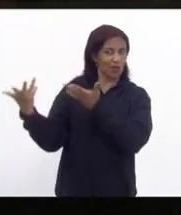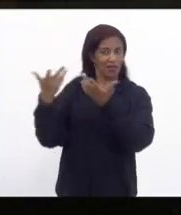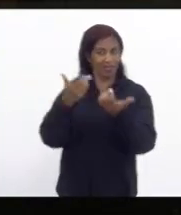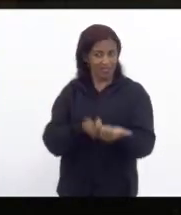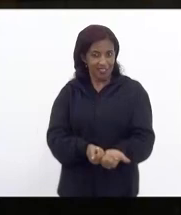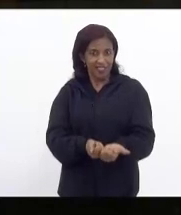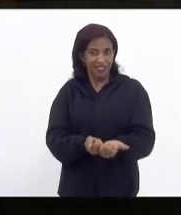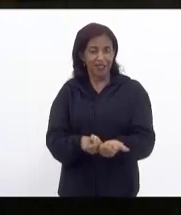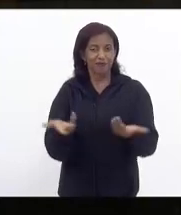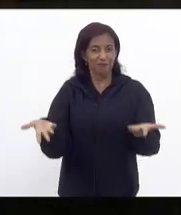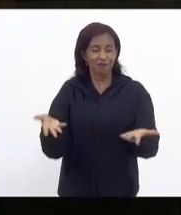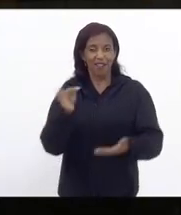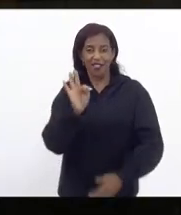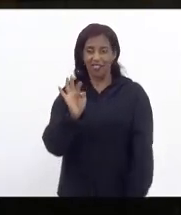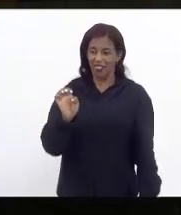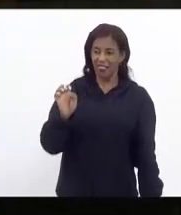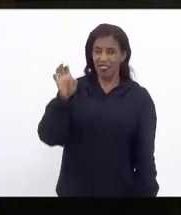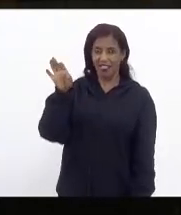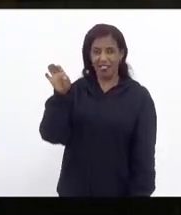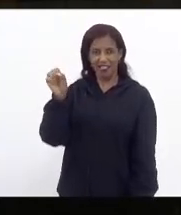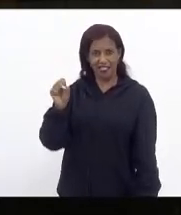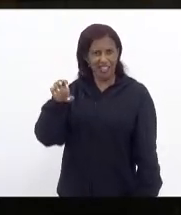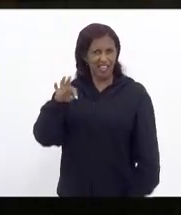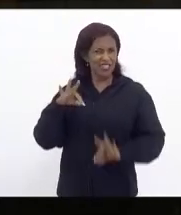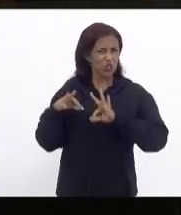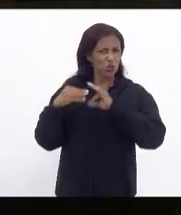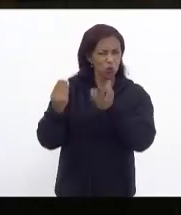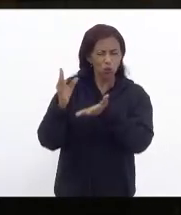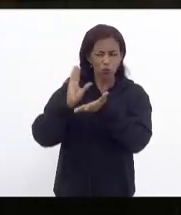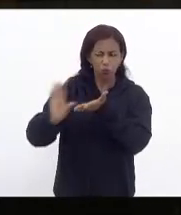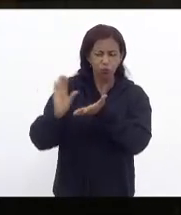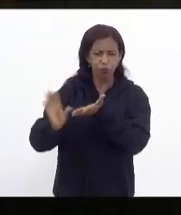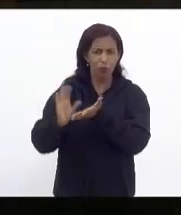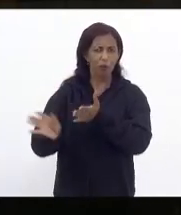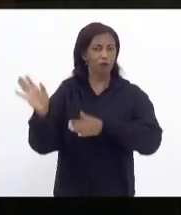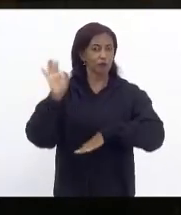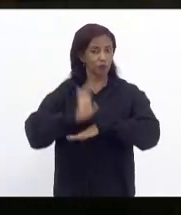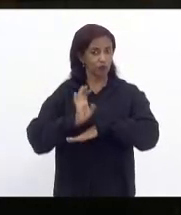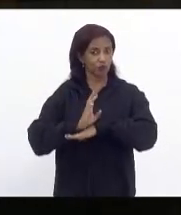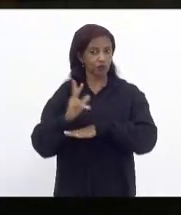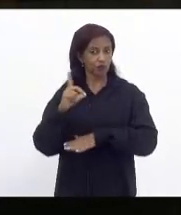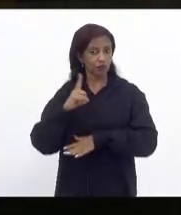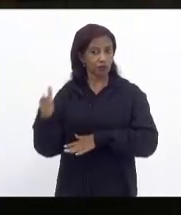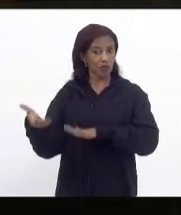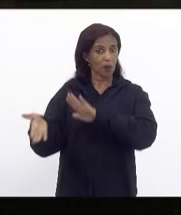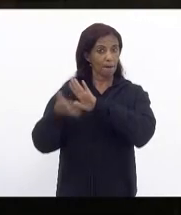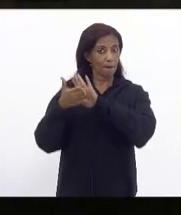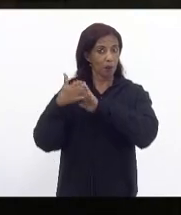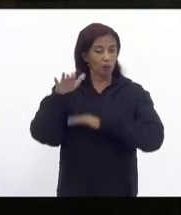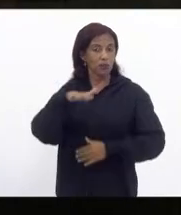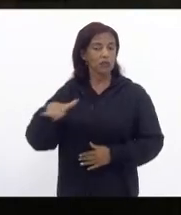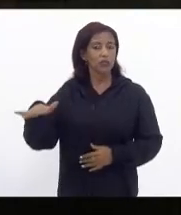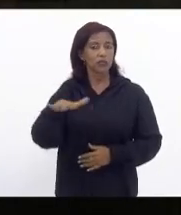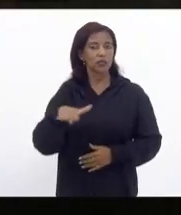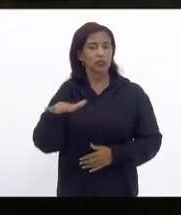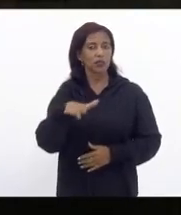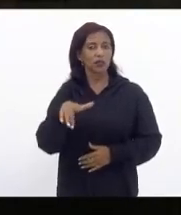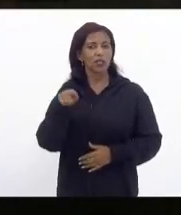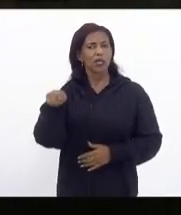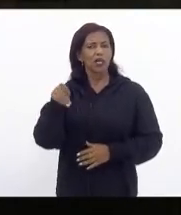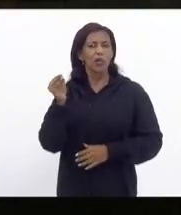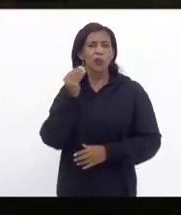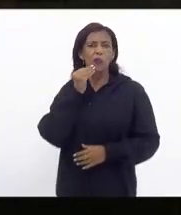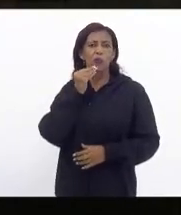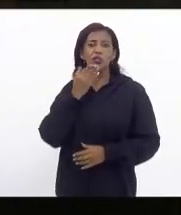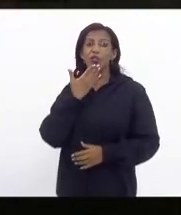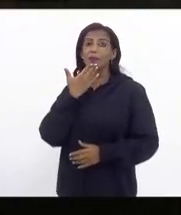antíteses a tese é que todo investimento que o estado do Rio de Janeiro faz no seu próprio território em que ele poderia